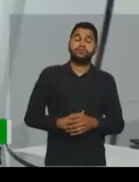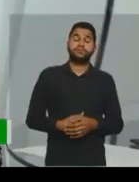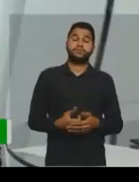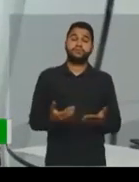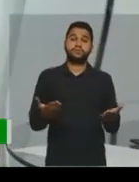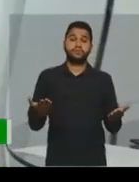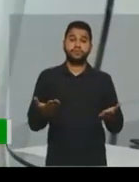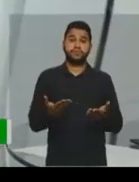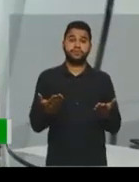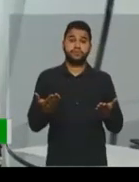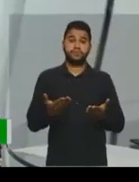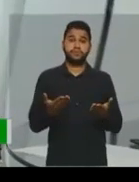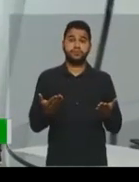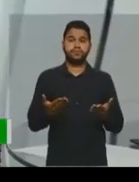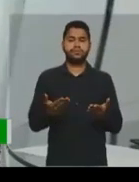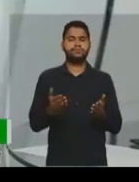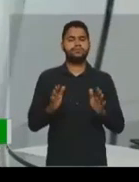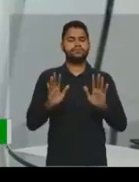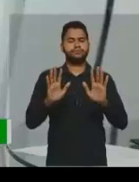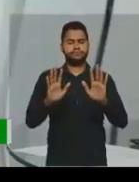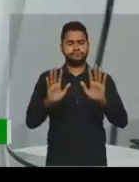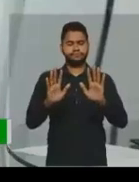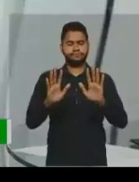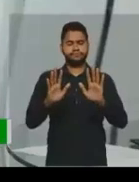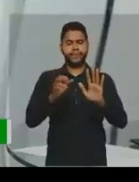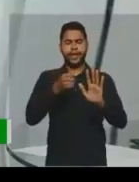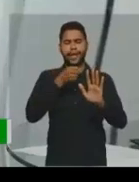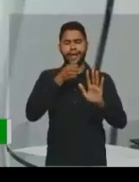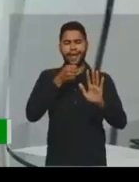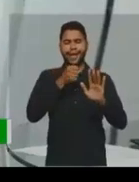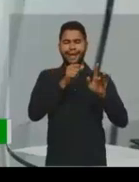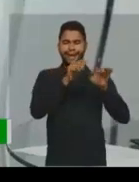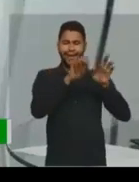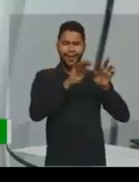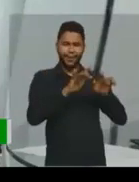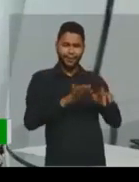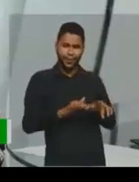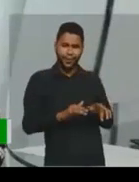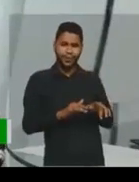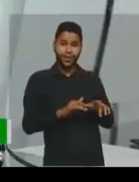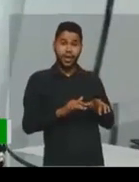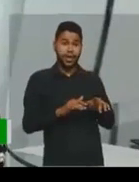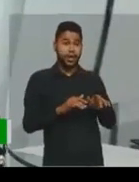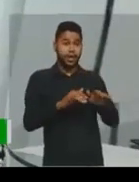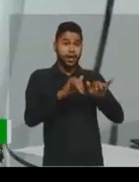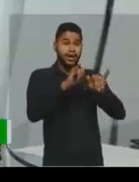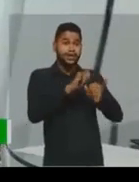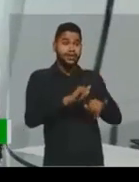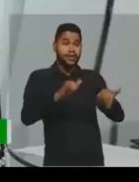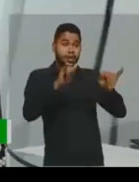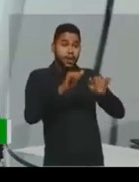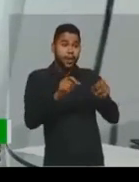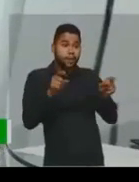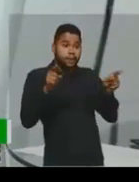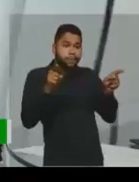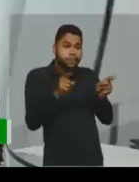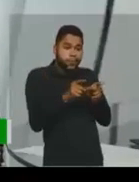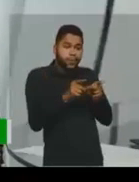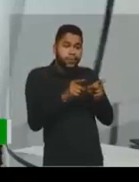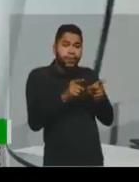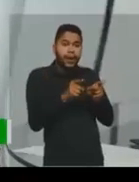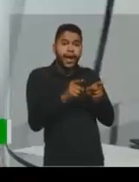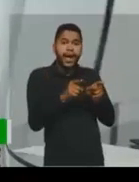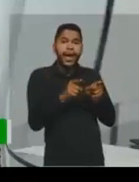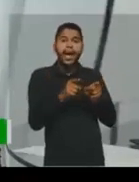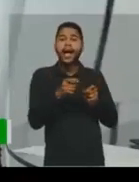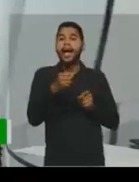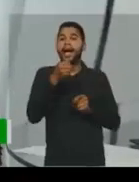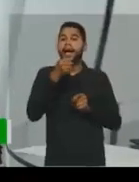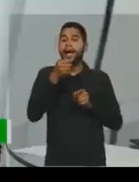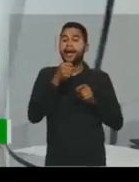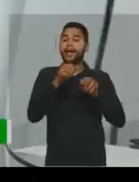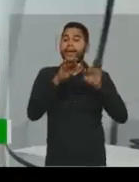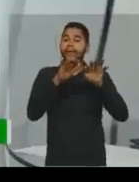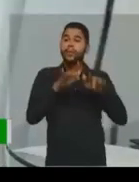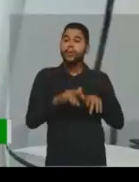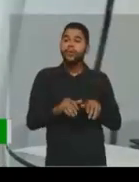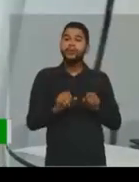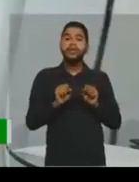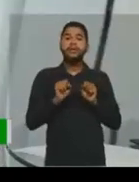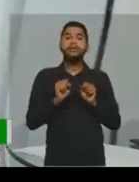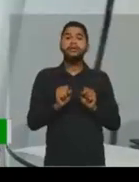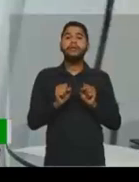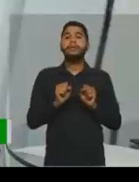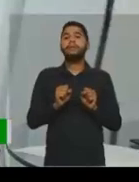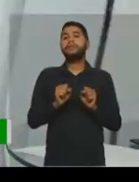Agora, ali, ah, tem uma coisa na reportagem. Se a notícia, ela é bem objetiva, a reportagem, ela pode